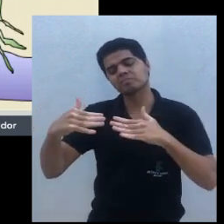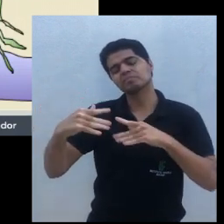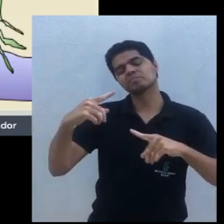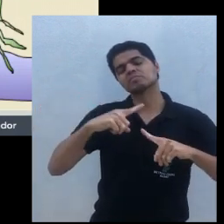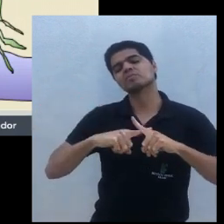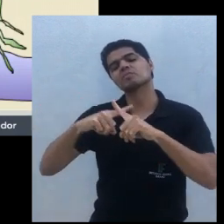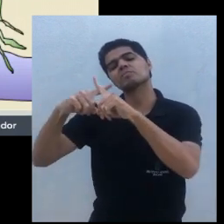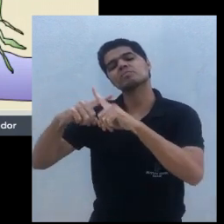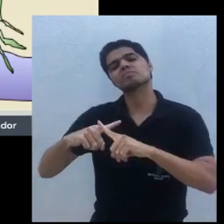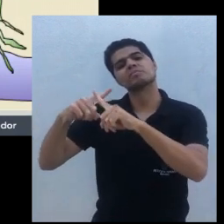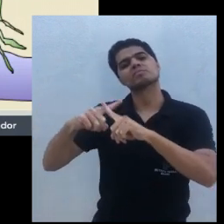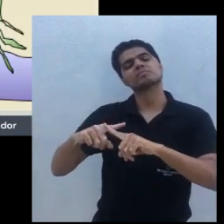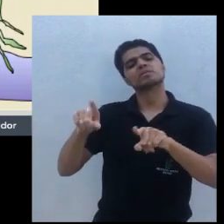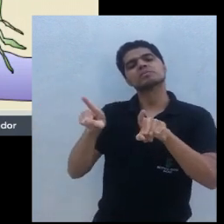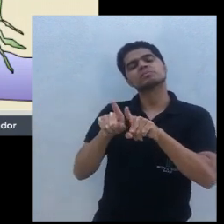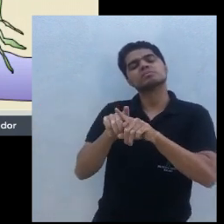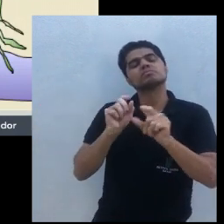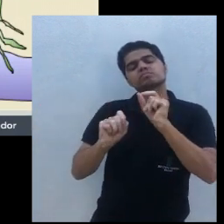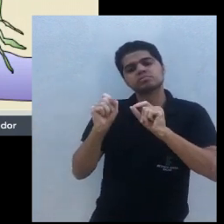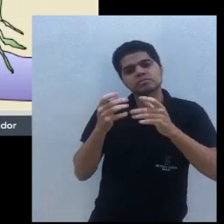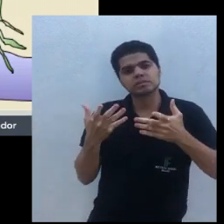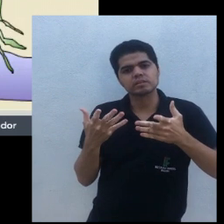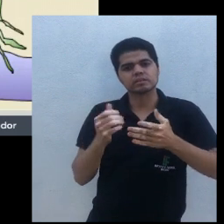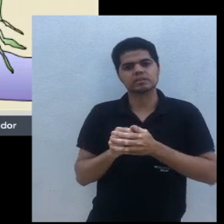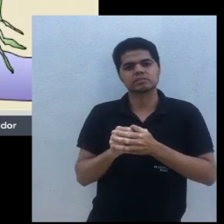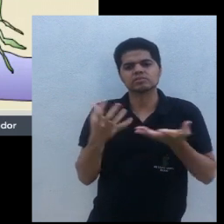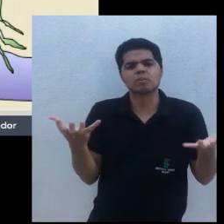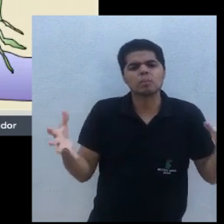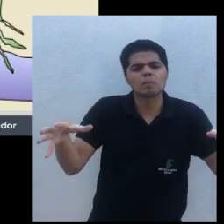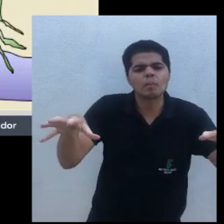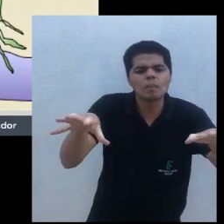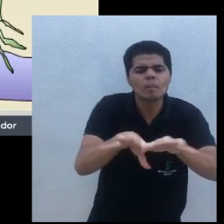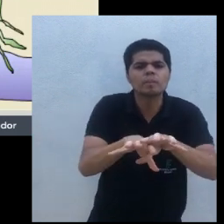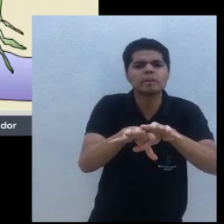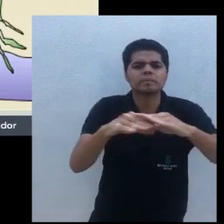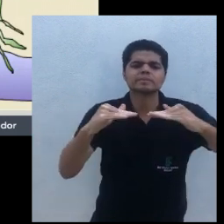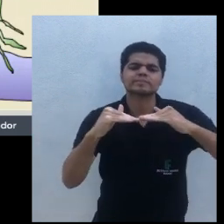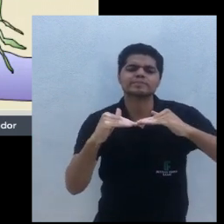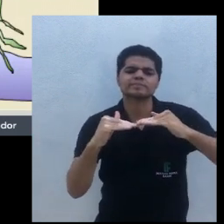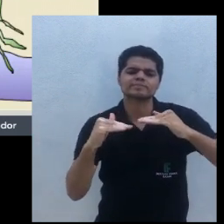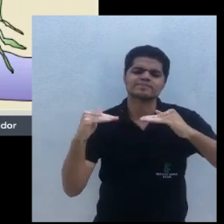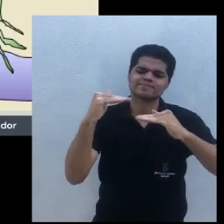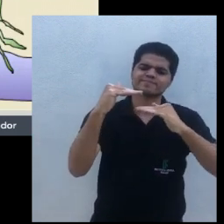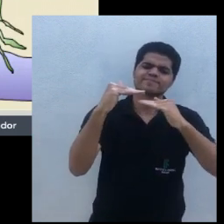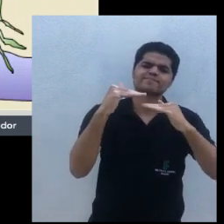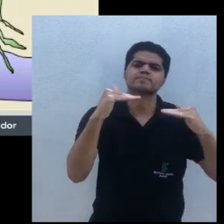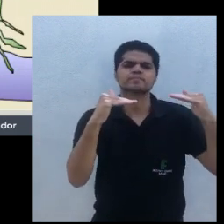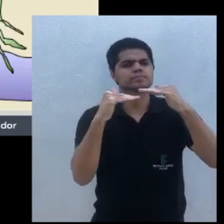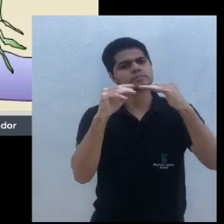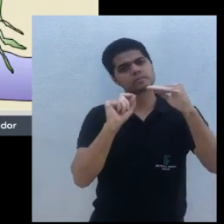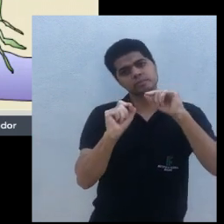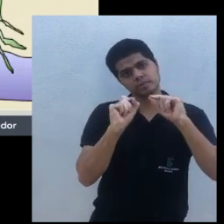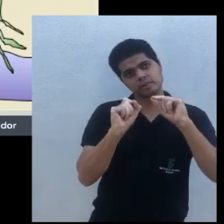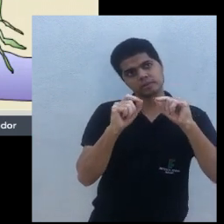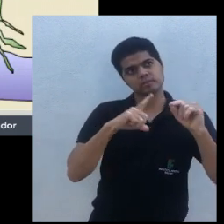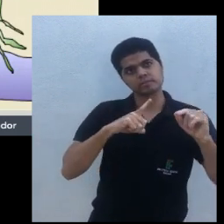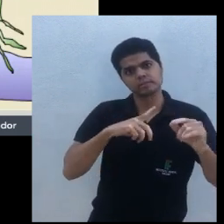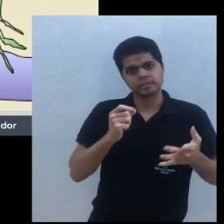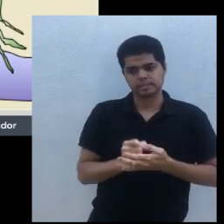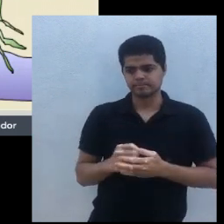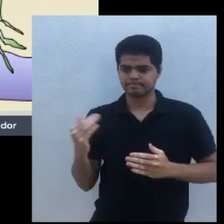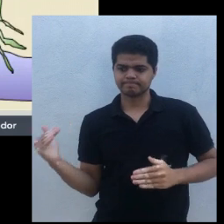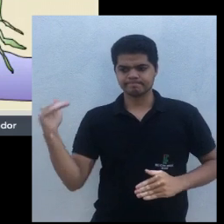suplementar. O que é uma relação complementar? é que o incremento de uma produção de uma espécie resulta em que